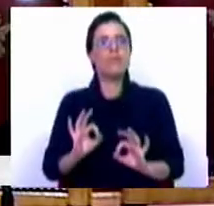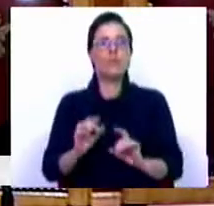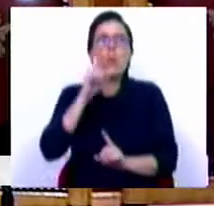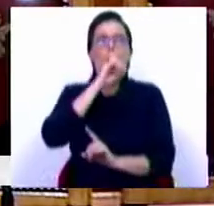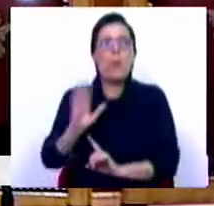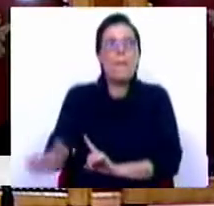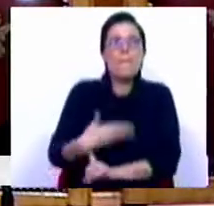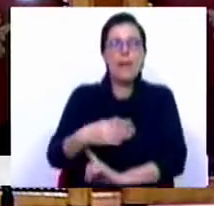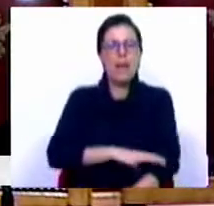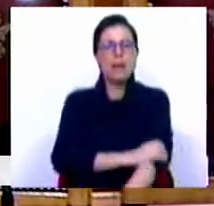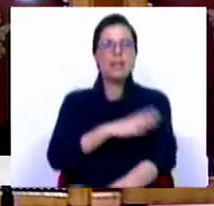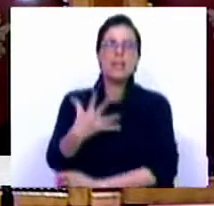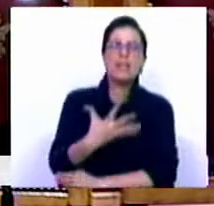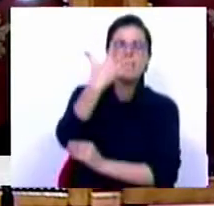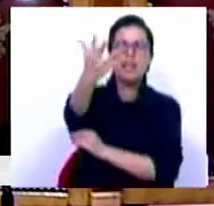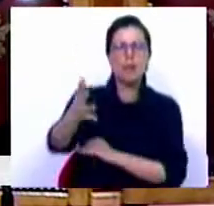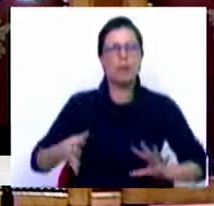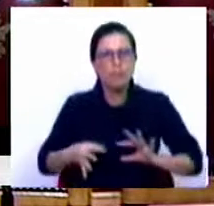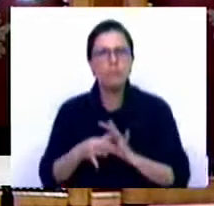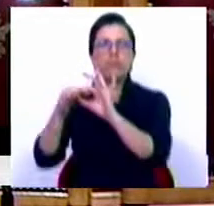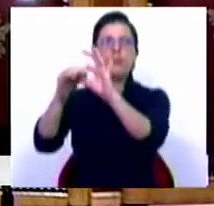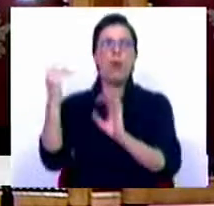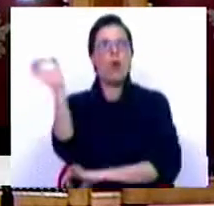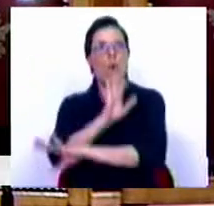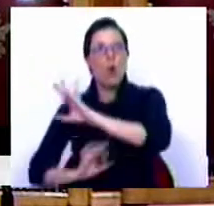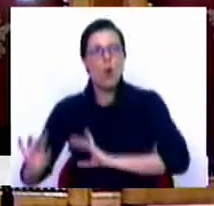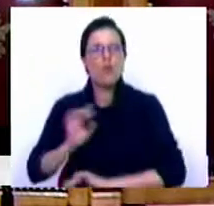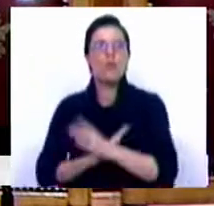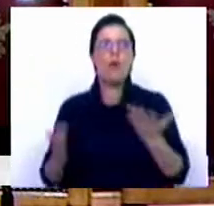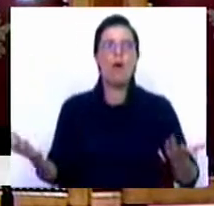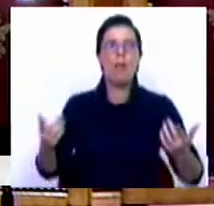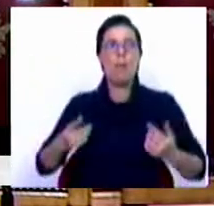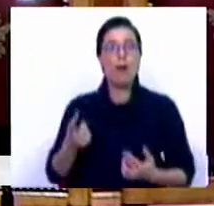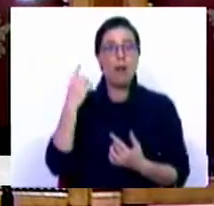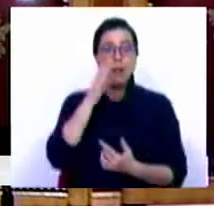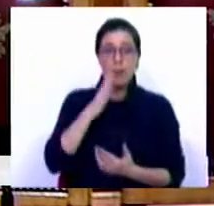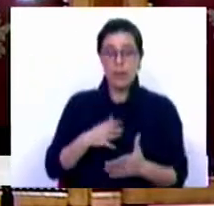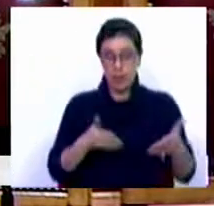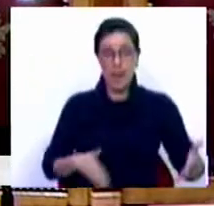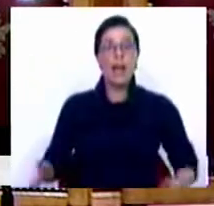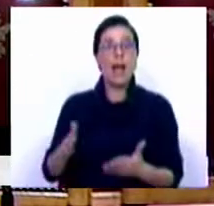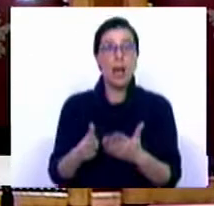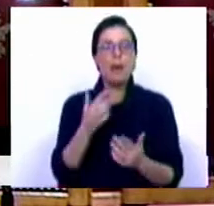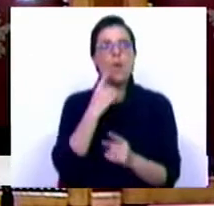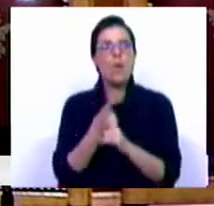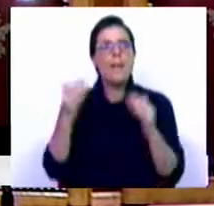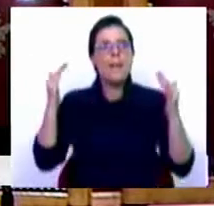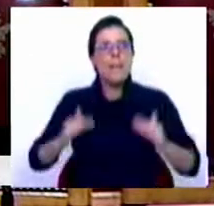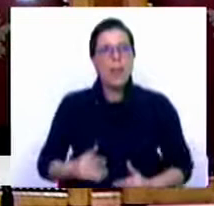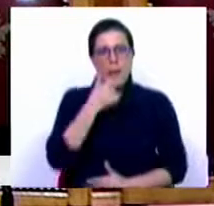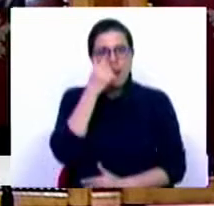isso é um caminho de cinco anos de convergência com a União Europeia. E o que nem ontem disse-nos, este caminho é um caminho com muito menos